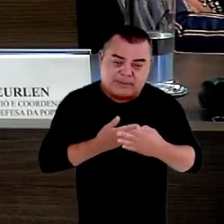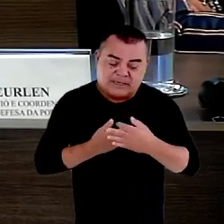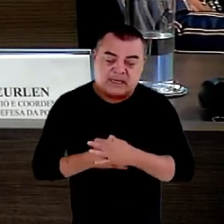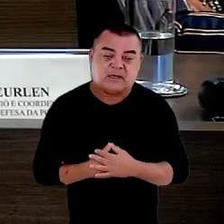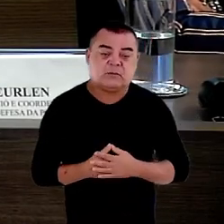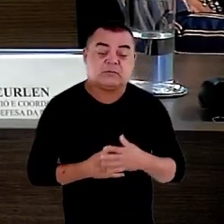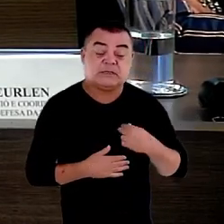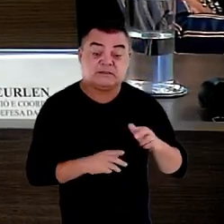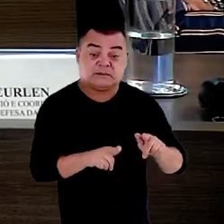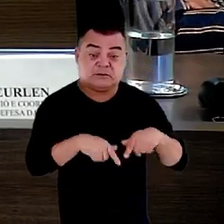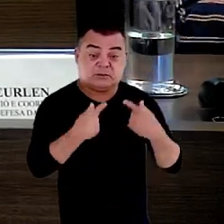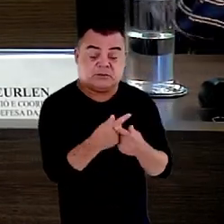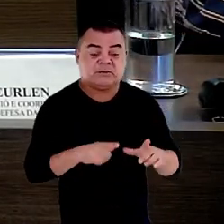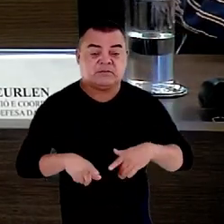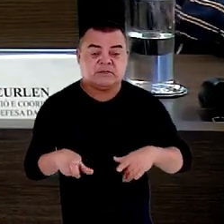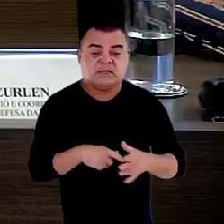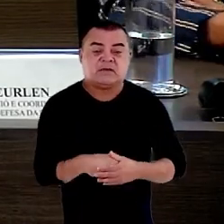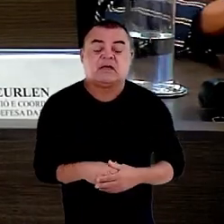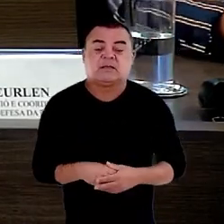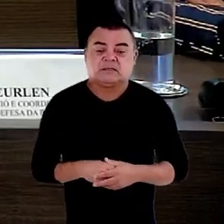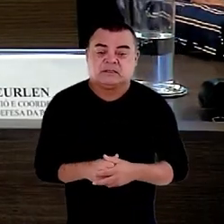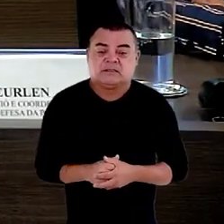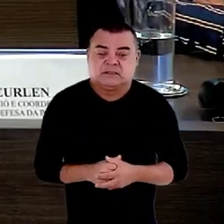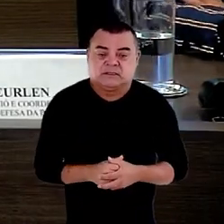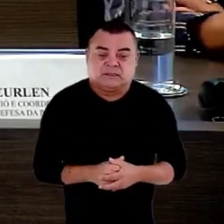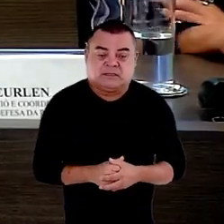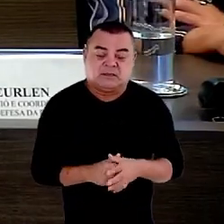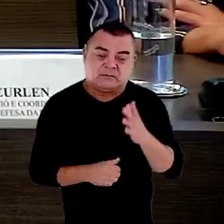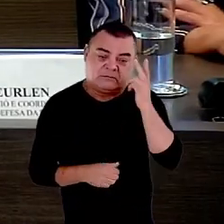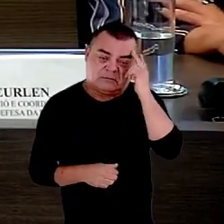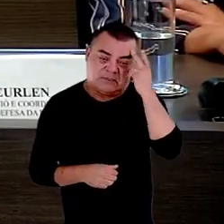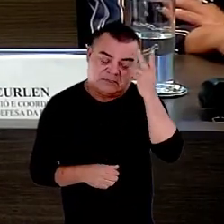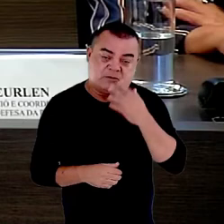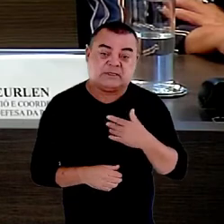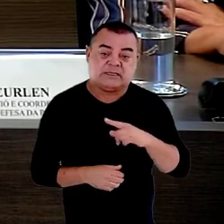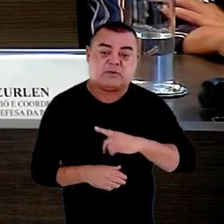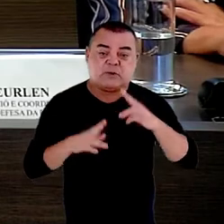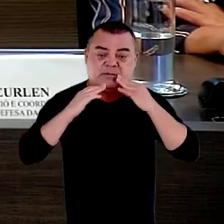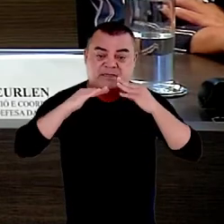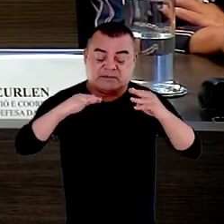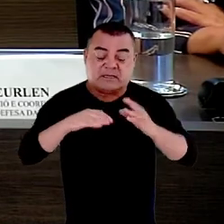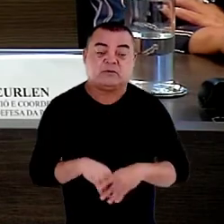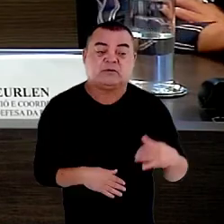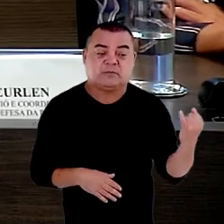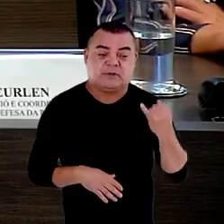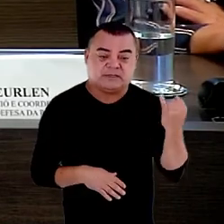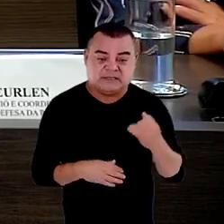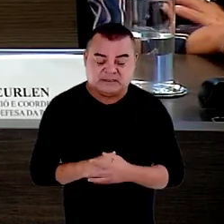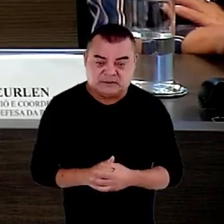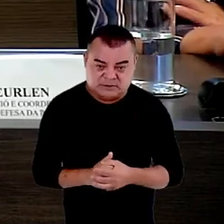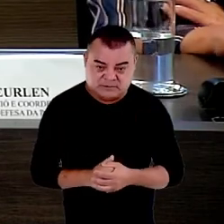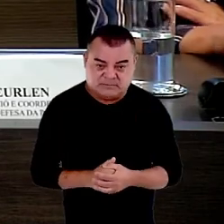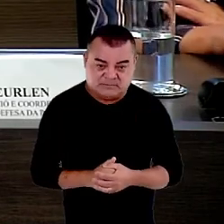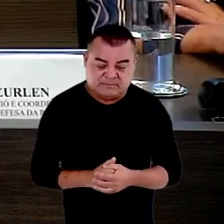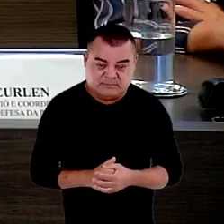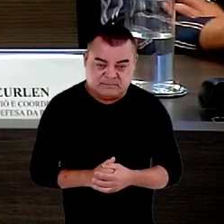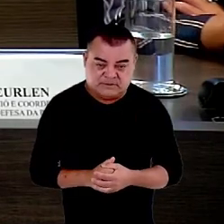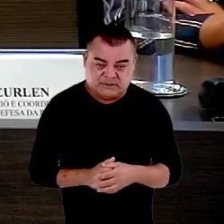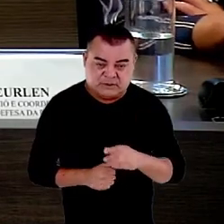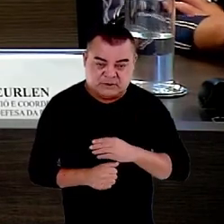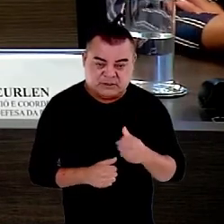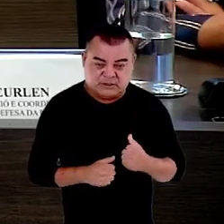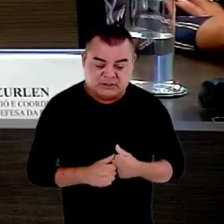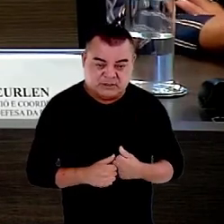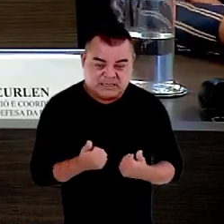esse grupo de trabalho que eu acho que tem uma missão relevantíssima de assessorar